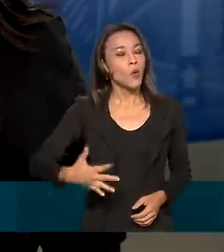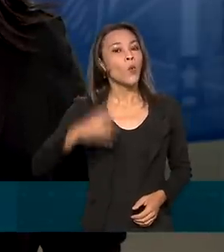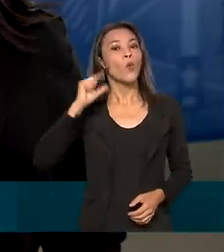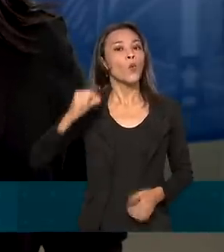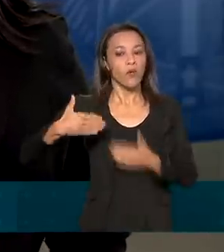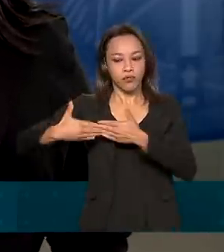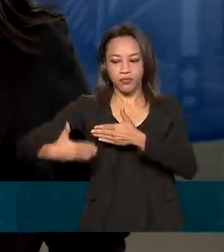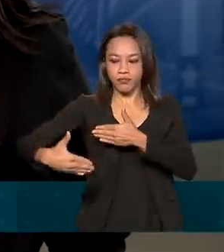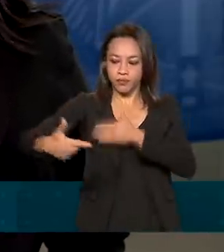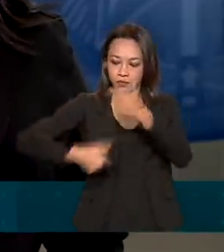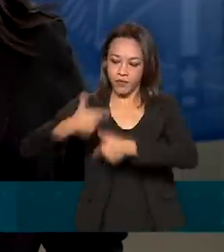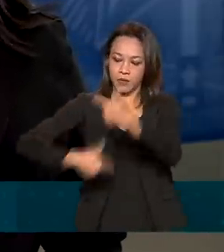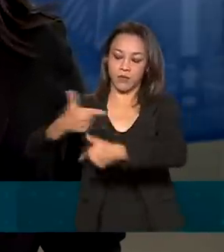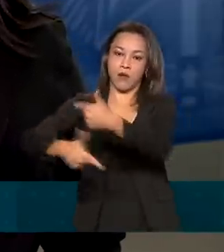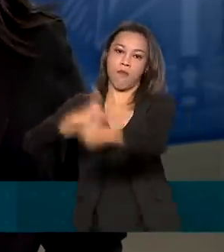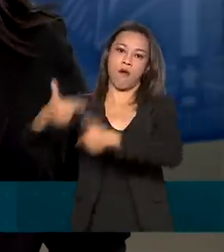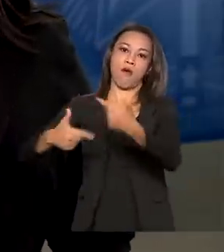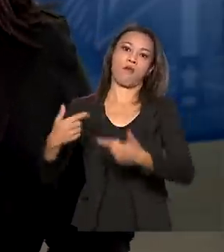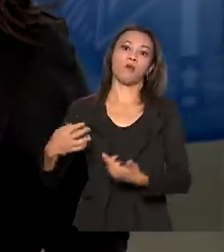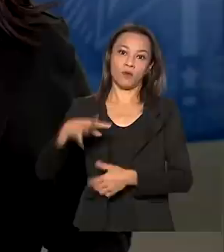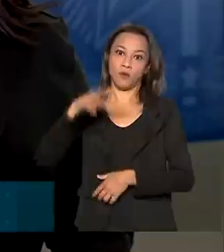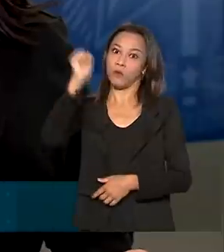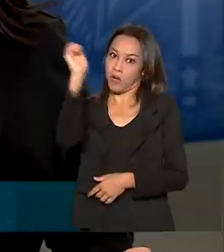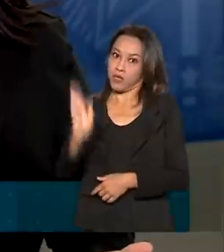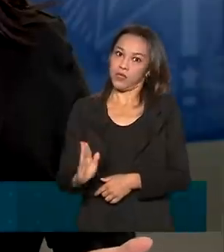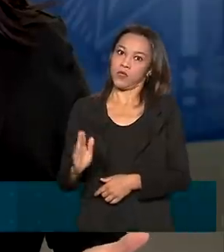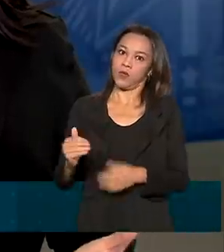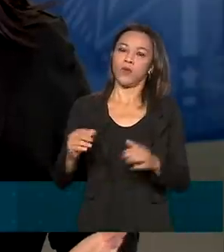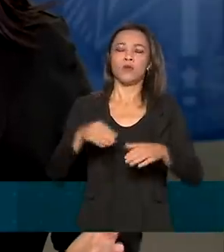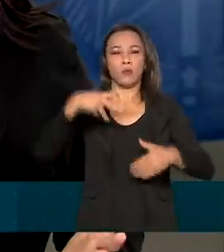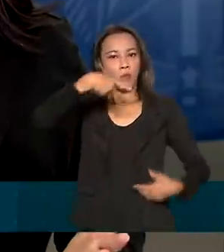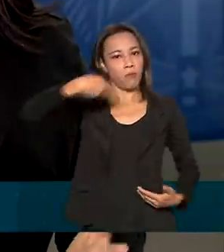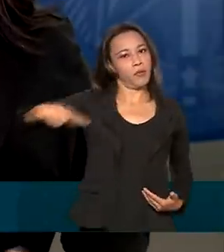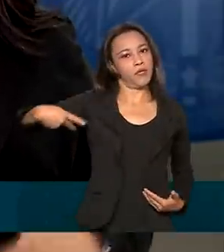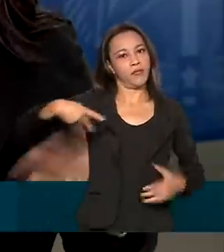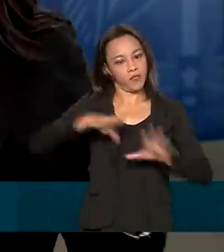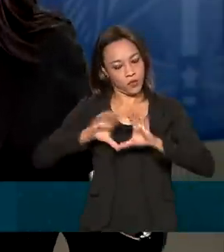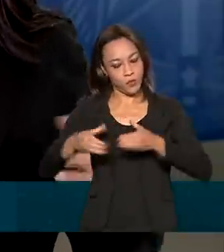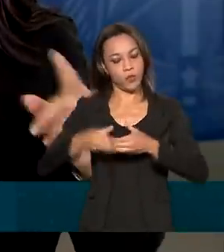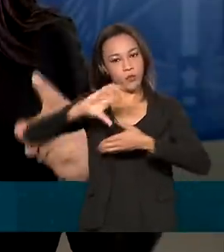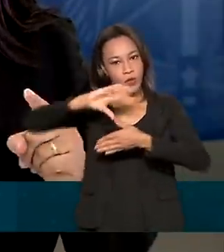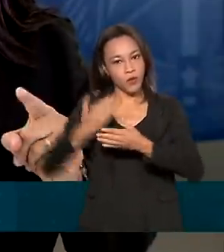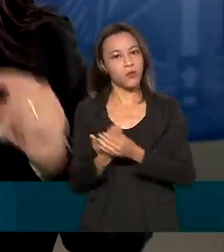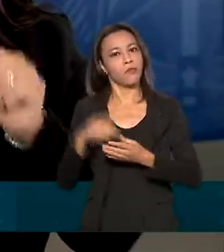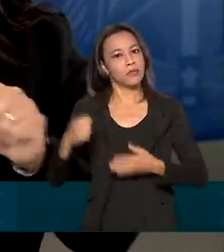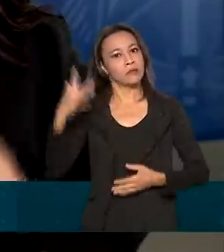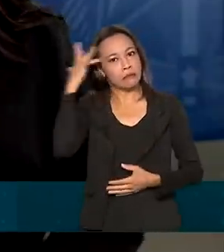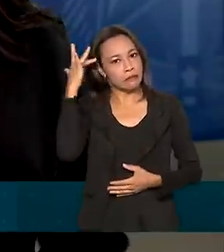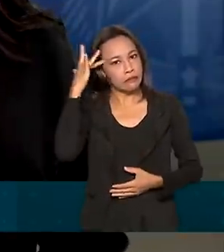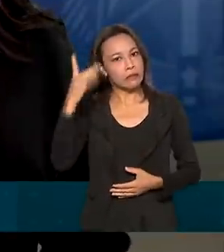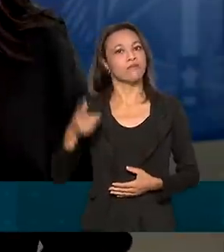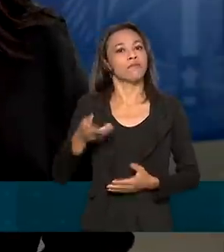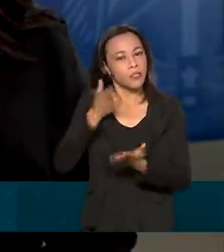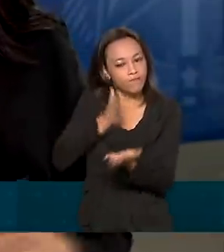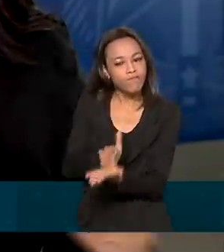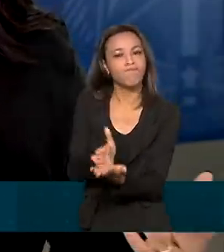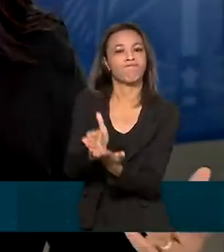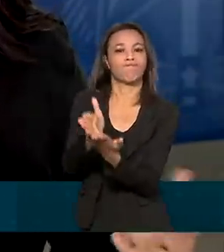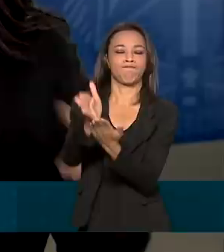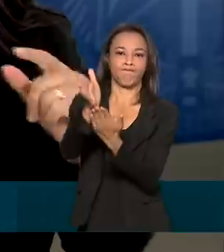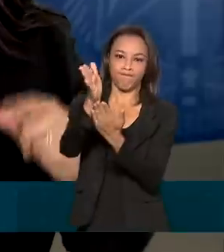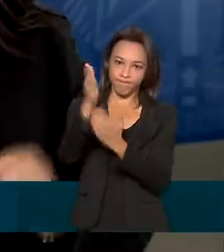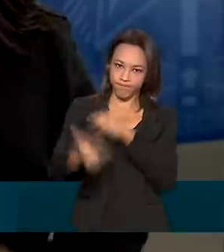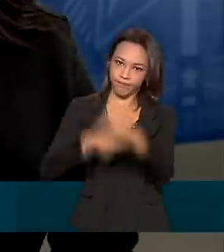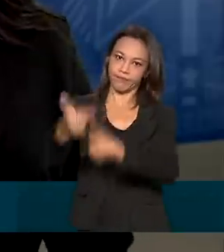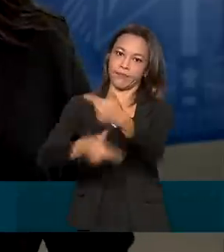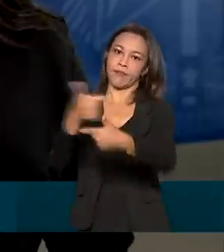Brasil deve desempenhar à frente do Mercosul. Disse que o bloco tem que assumir um papel mais moderno, firme e efetivo. E que, para